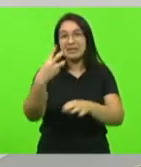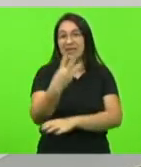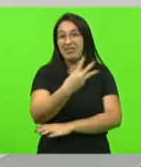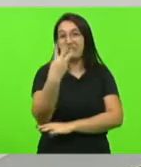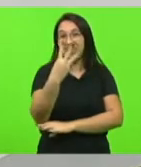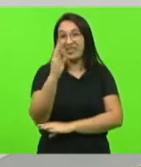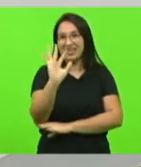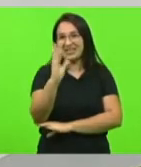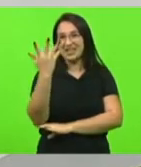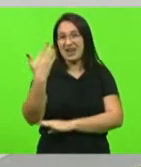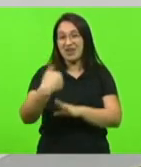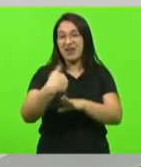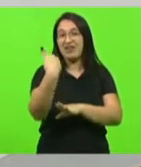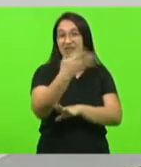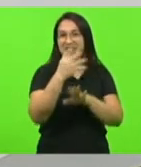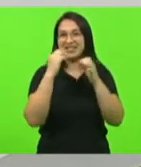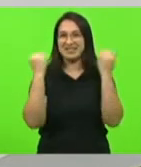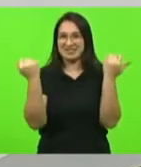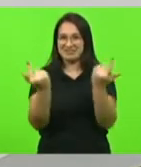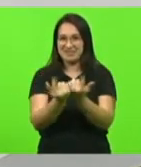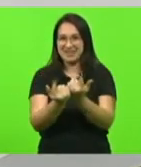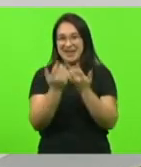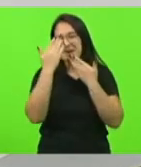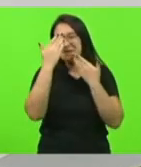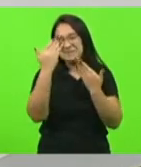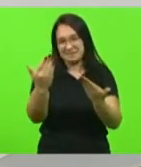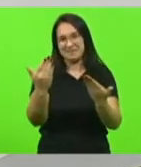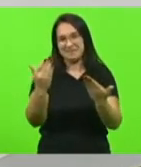aqui na frente da Assembleia também muito obrigado